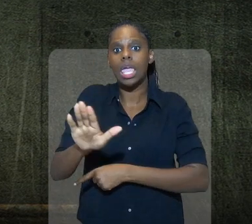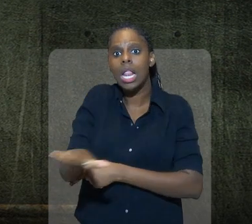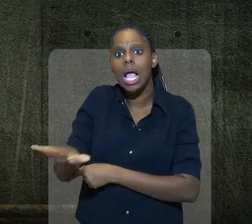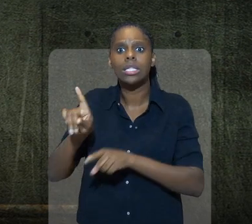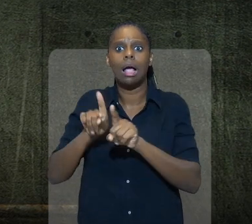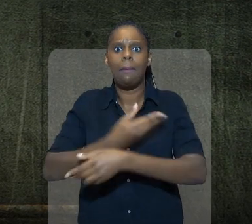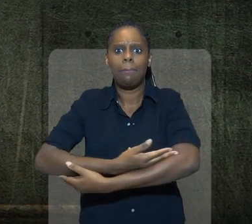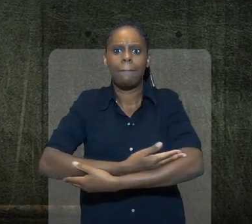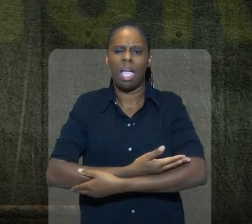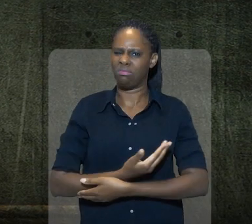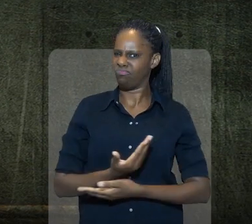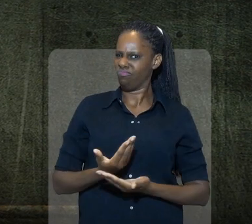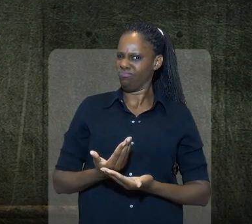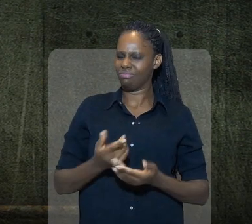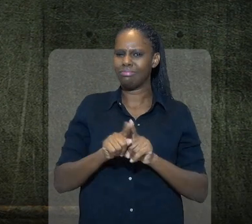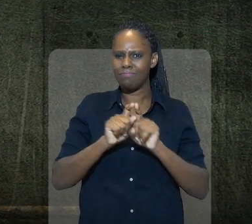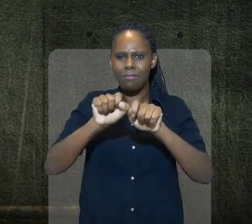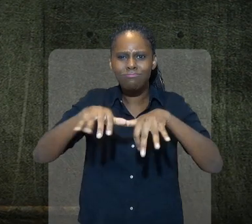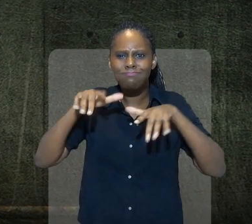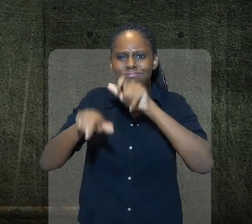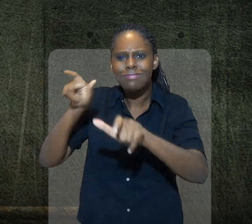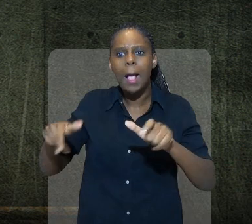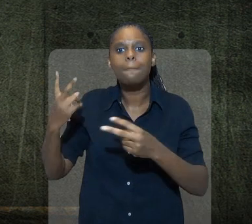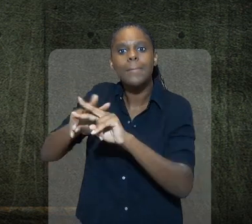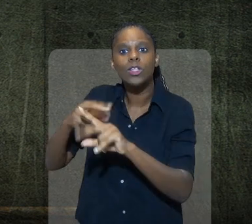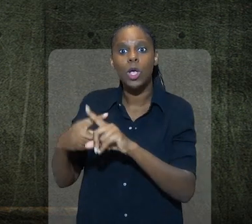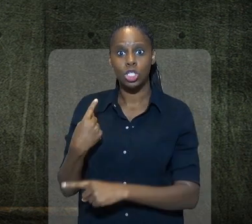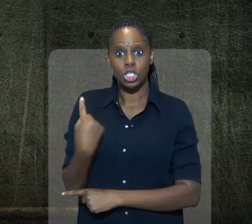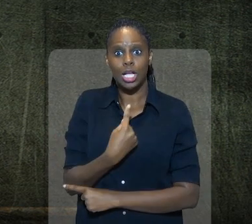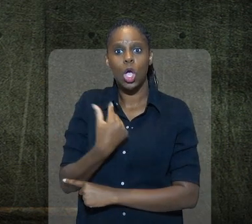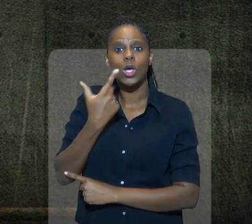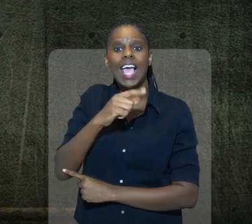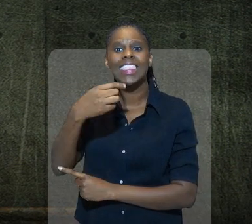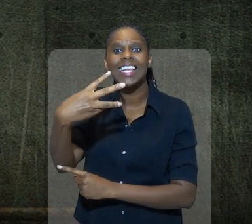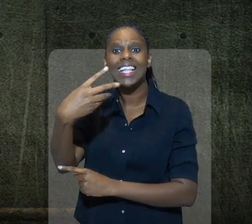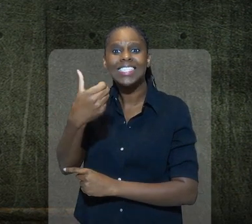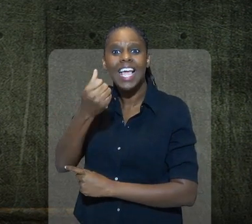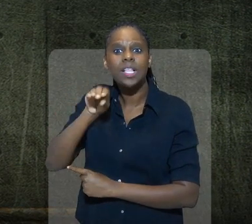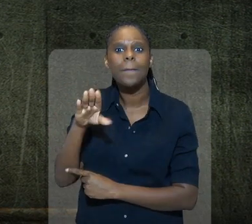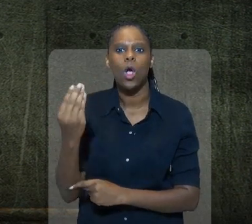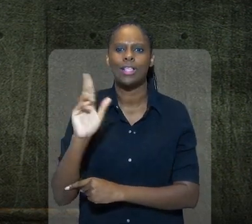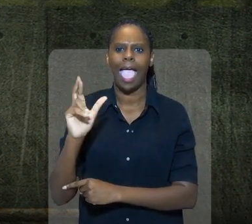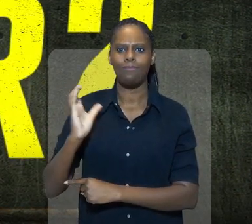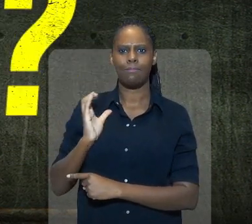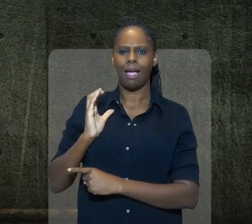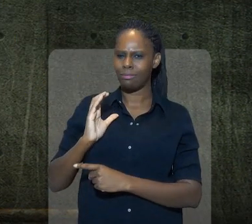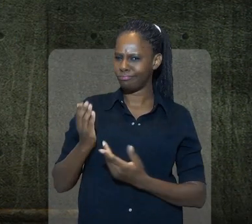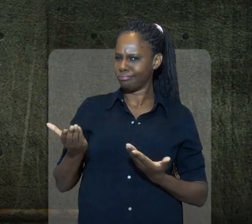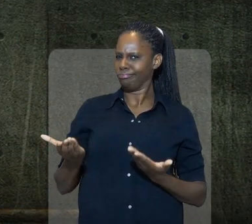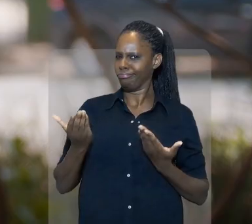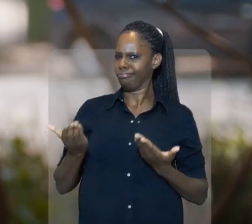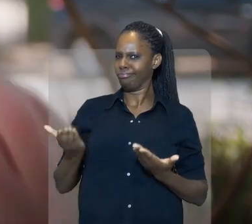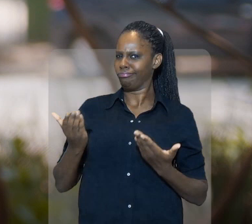e bebês. E teve parlamentar preso por conseguir sozinho 36 milhões de reais. Dá pra